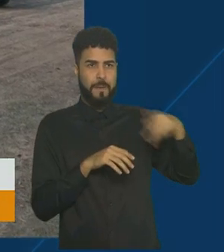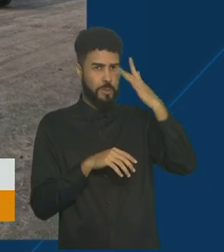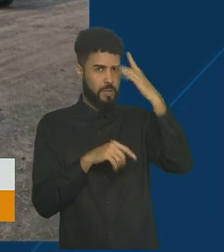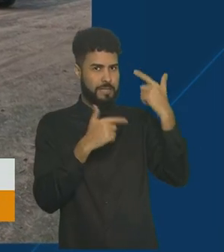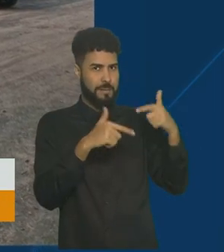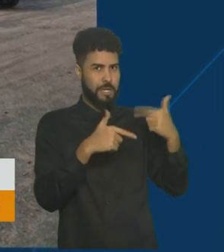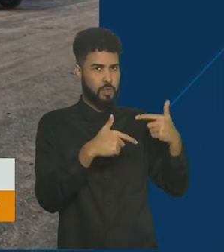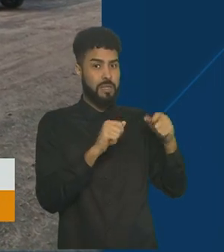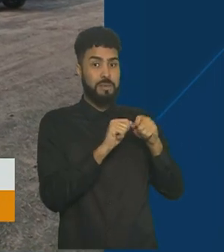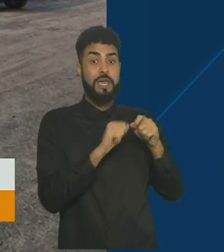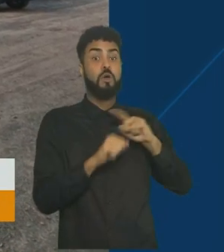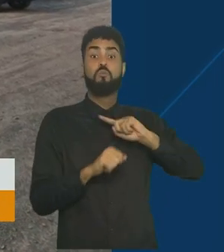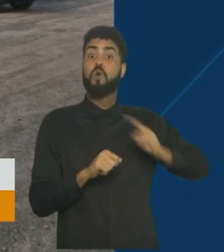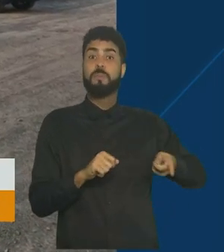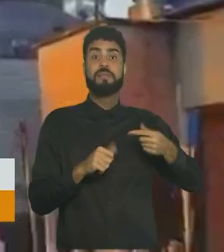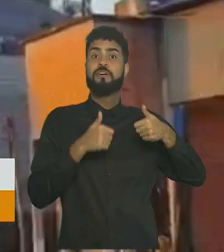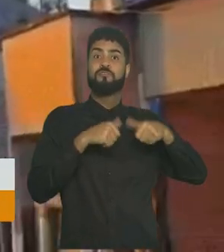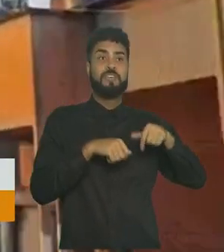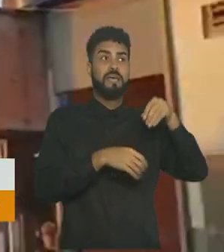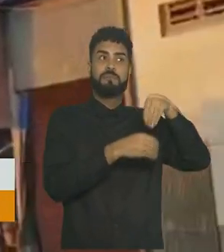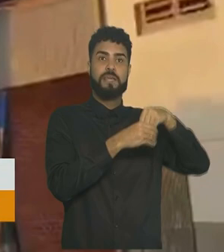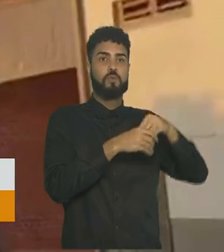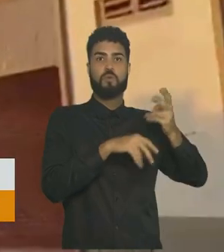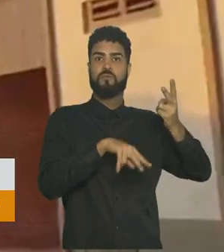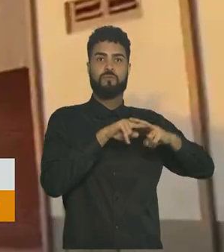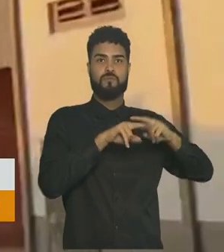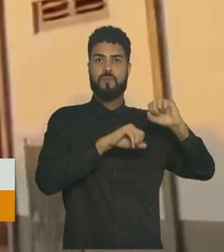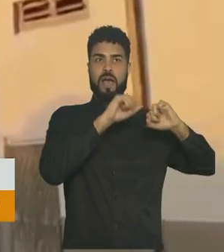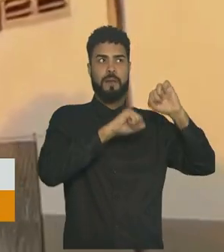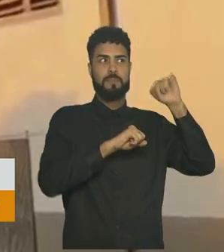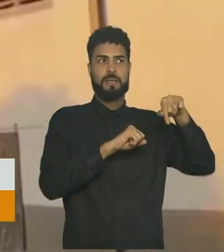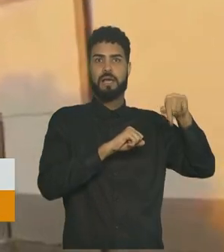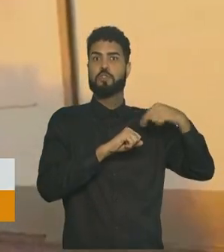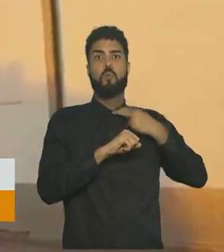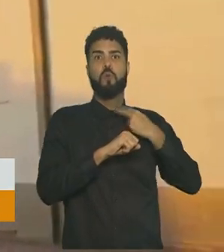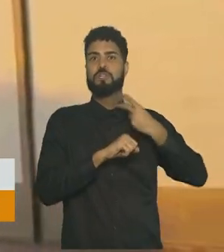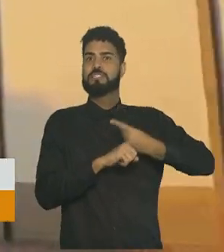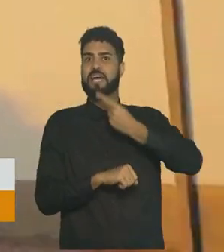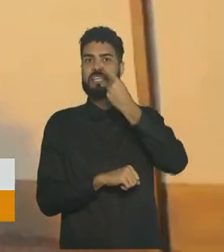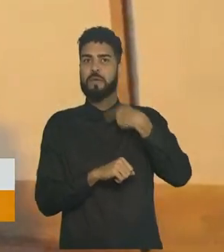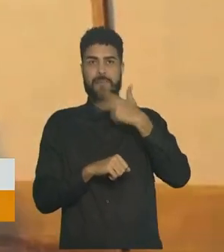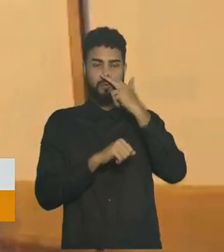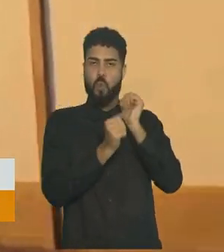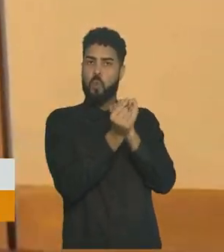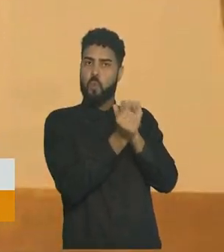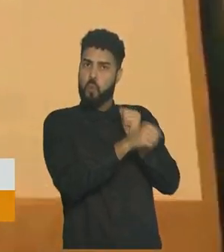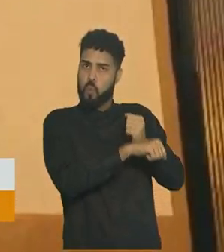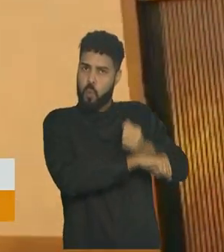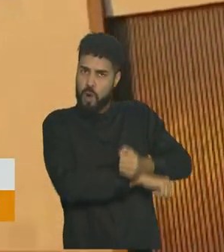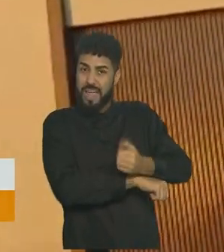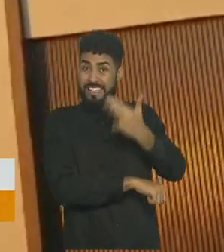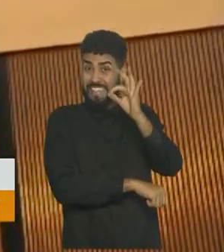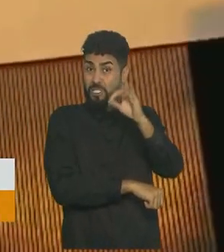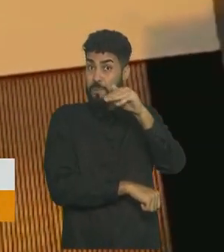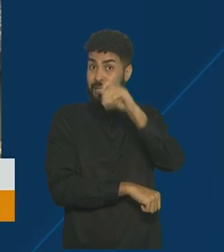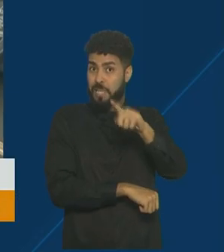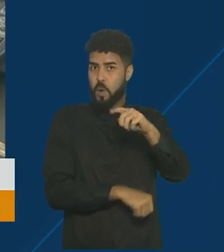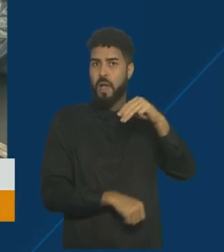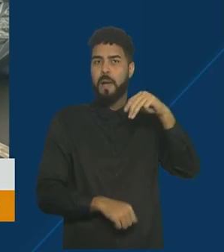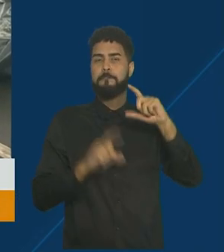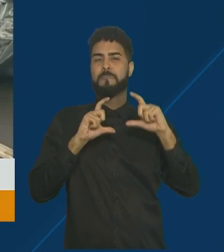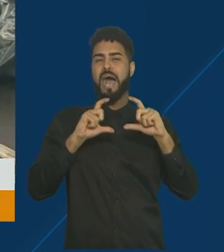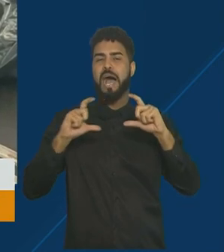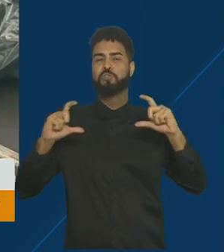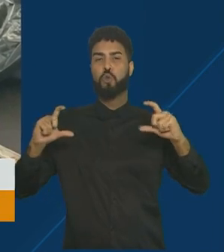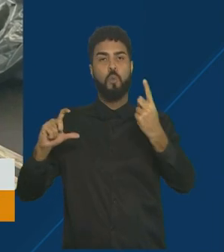e impedia a saída deles da fábrica de cigarros. A polícia estima uma produção de 10 milhões de maços por mês